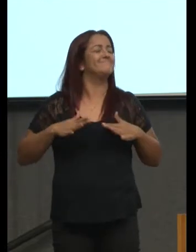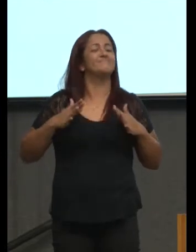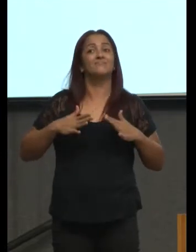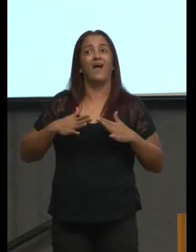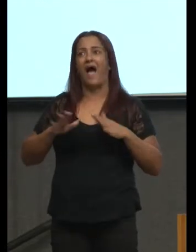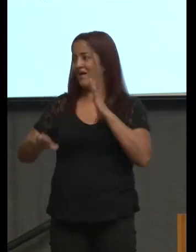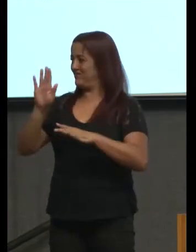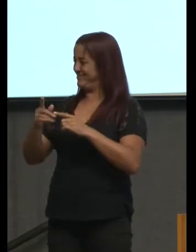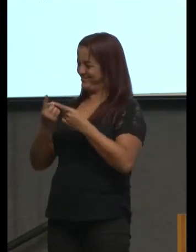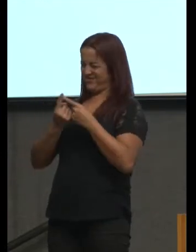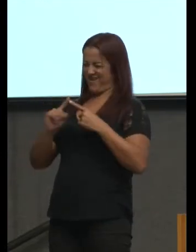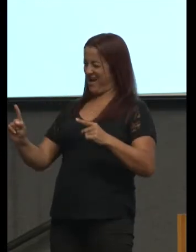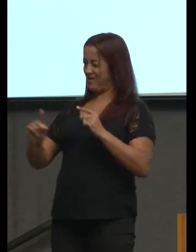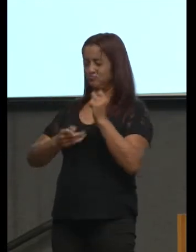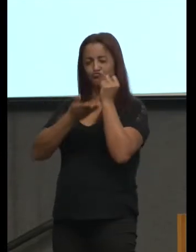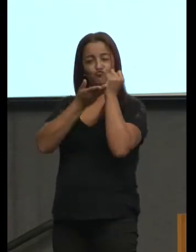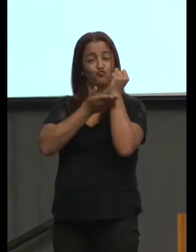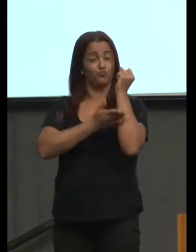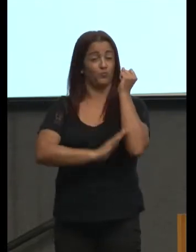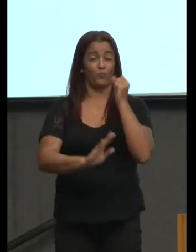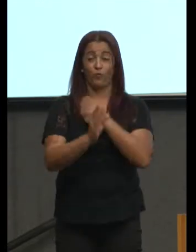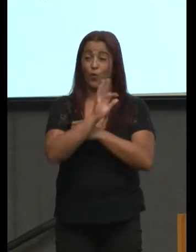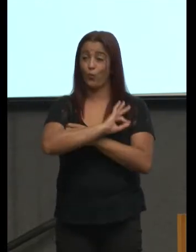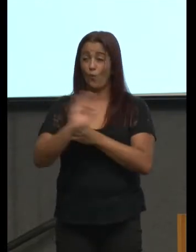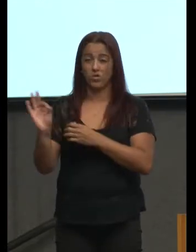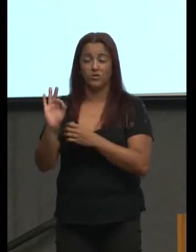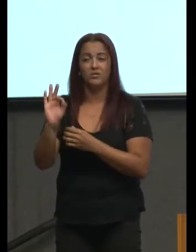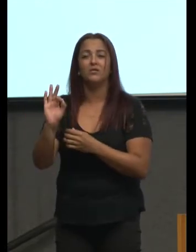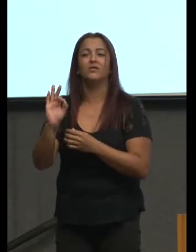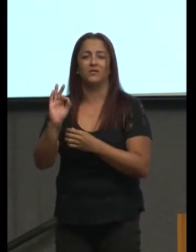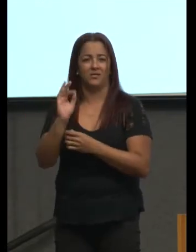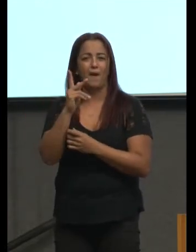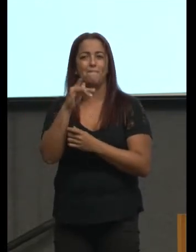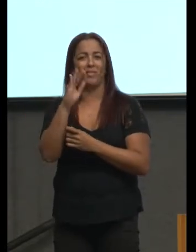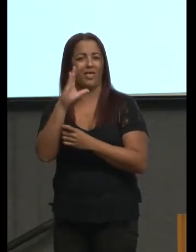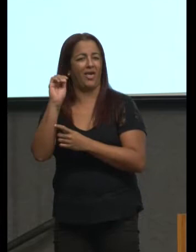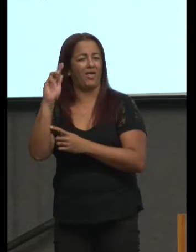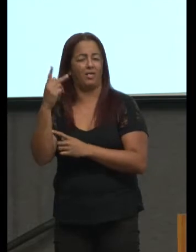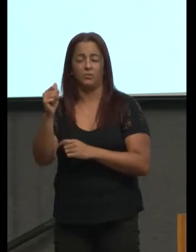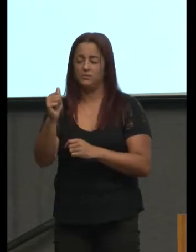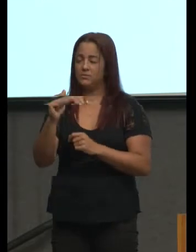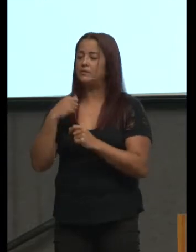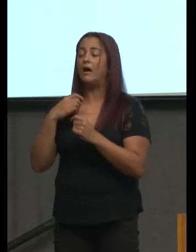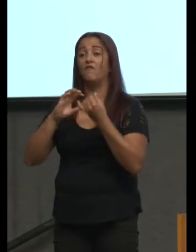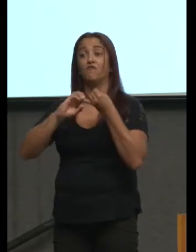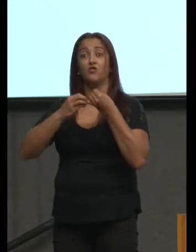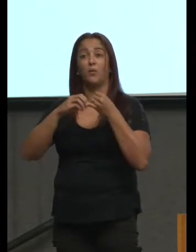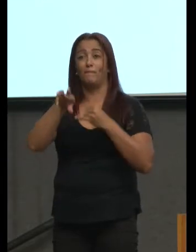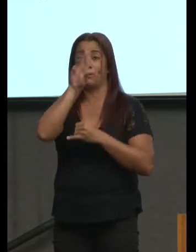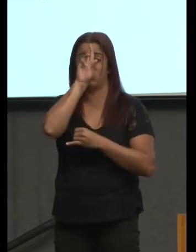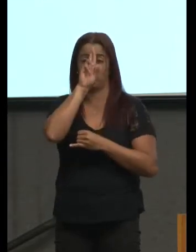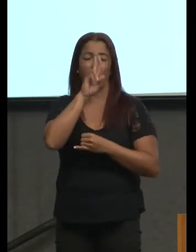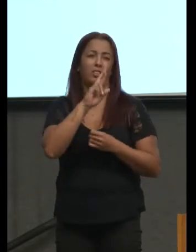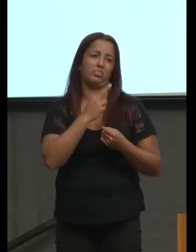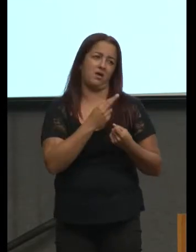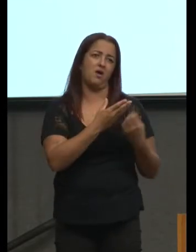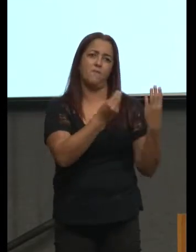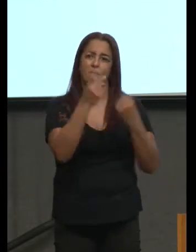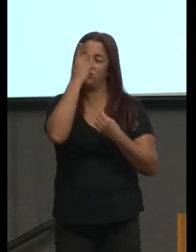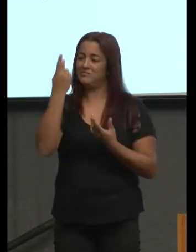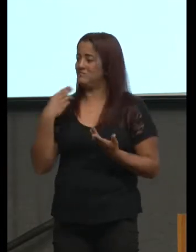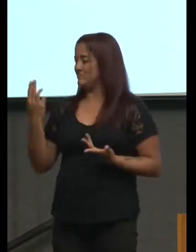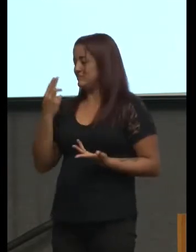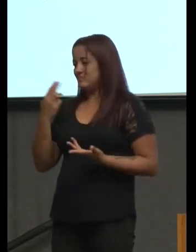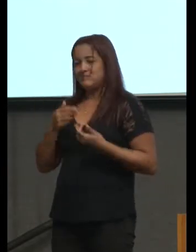churrasco aquela picanha aquela cerveja ou aquela feijoada do meio dia que muitos não poderão ter por estarem aqui